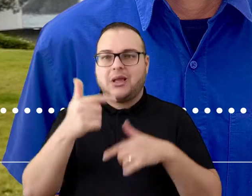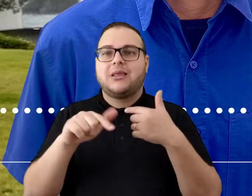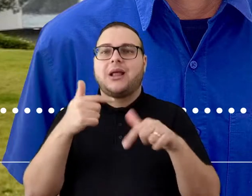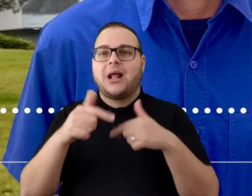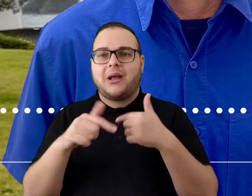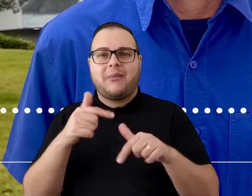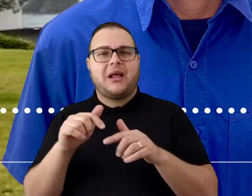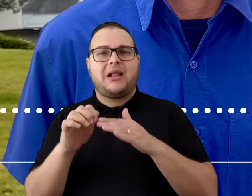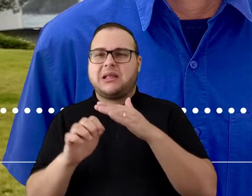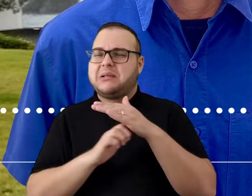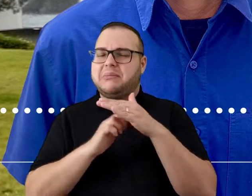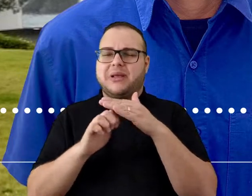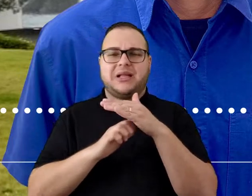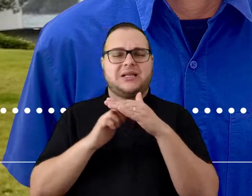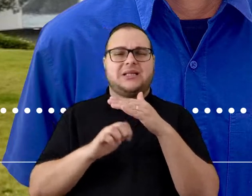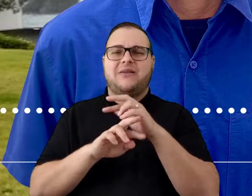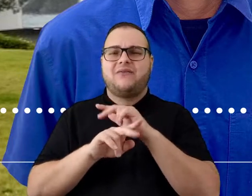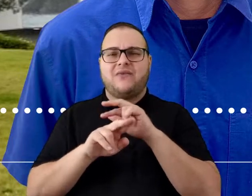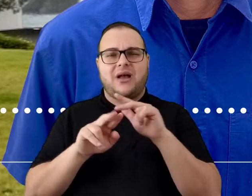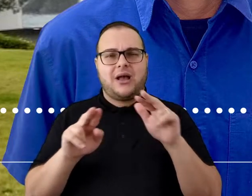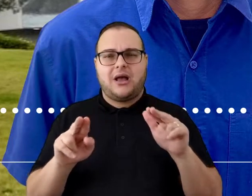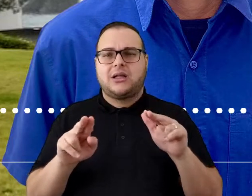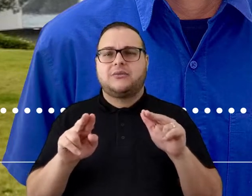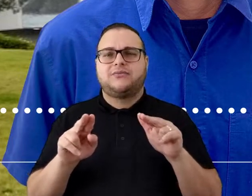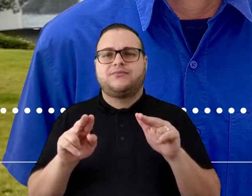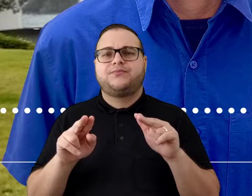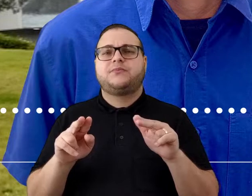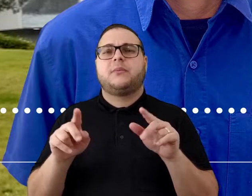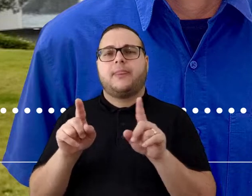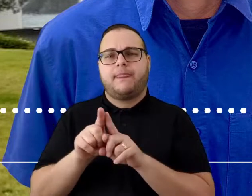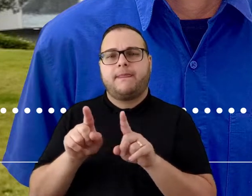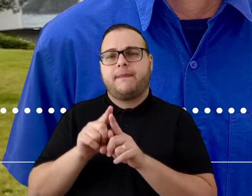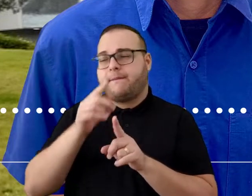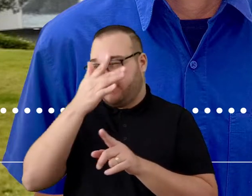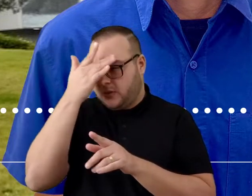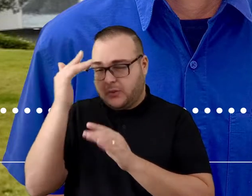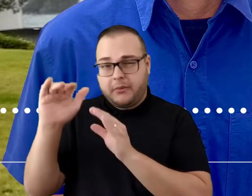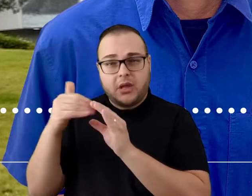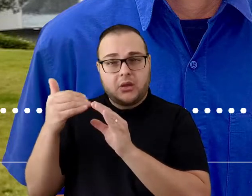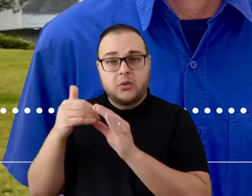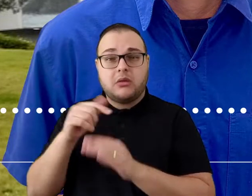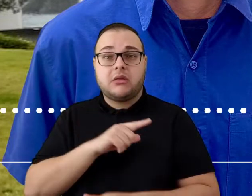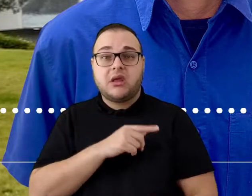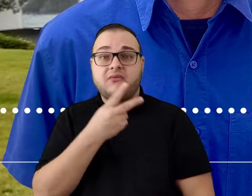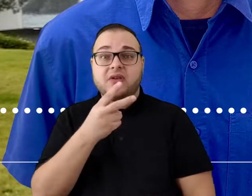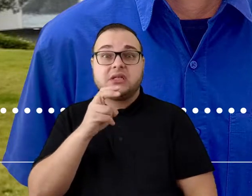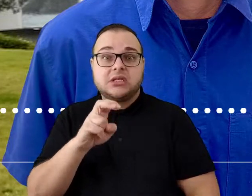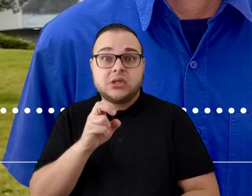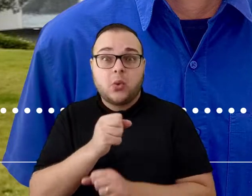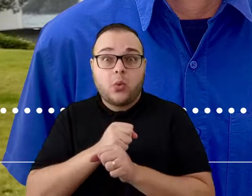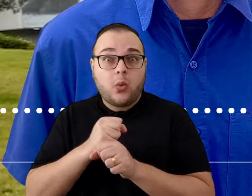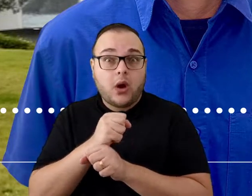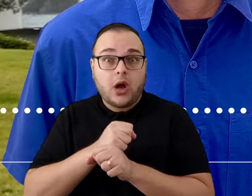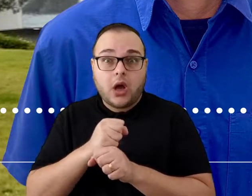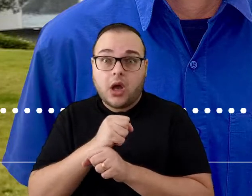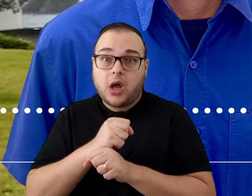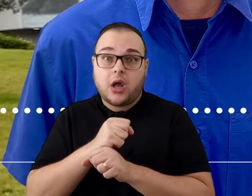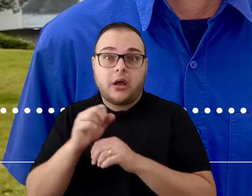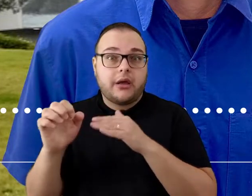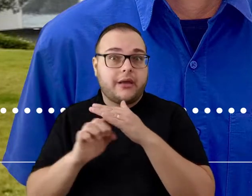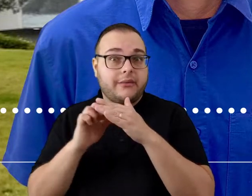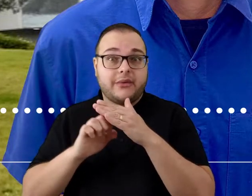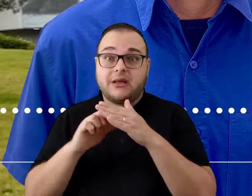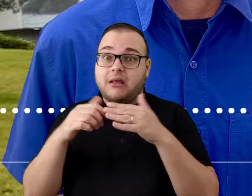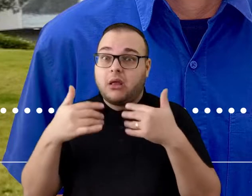muitos anos de empresa. Eu trabalho com... Restimento subiu para mim no LinkedIn, atualização dos meninos que trabalham comigo. Tem 25 anos de empresa. Eu tenho um